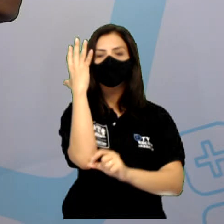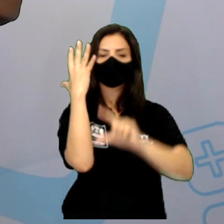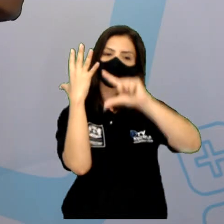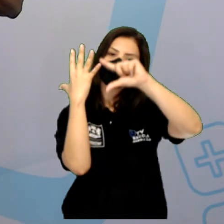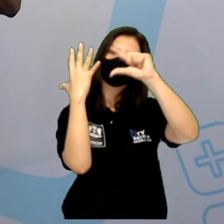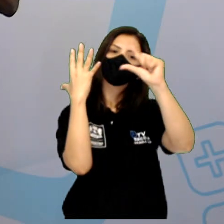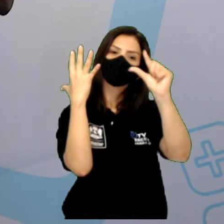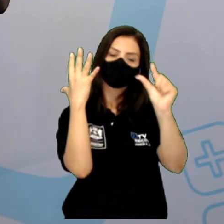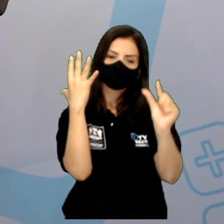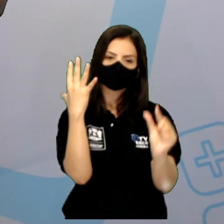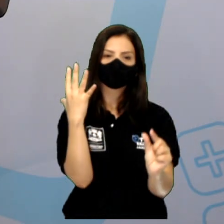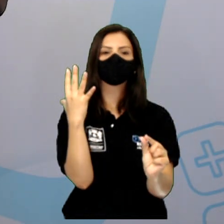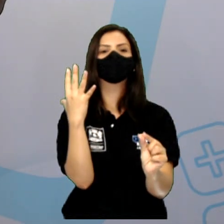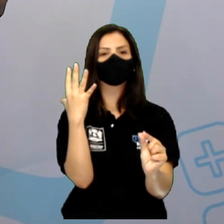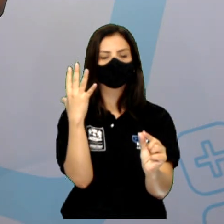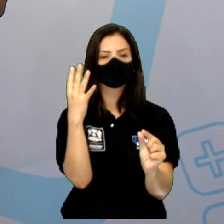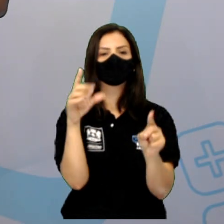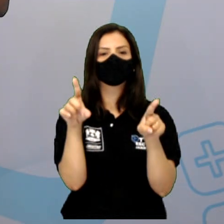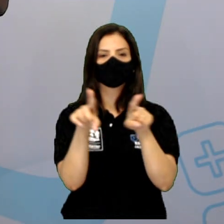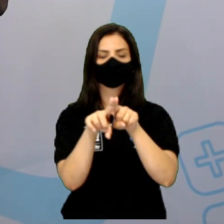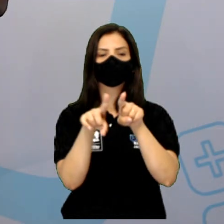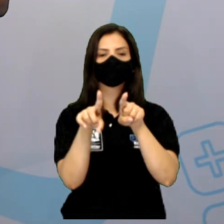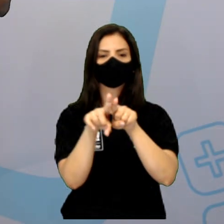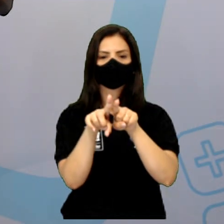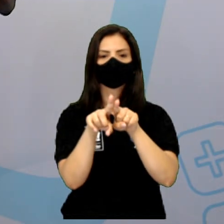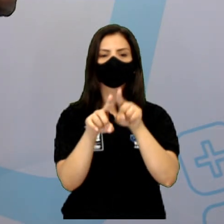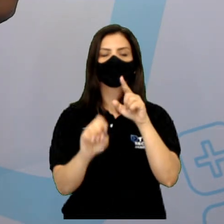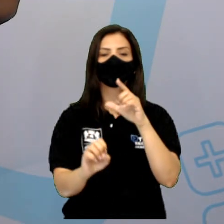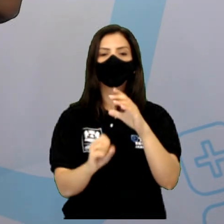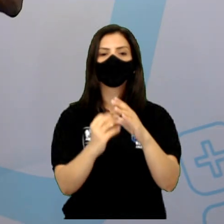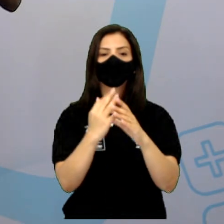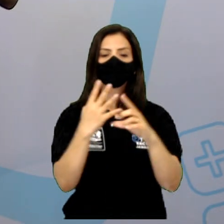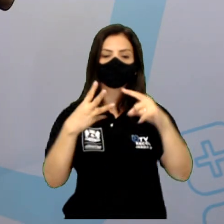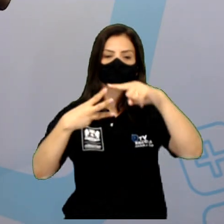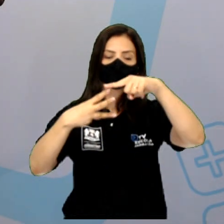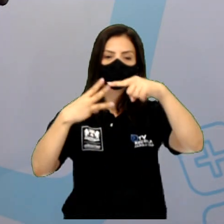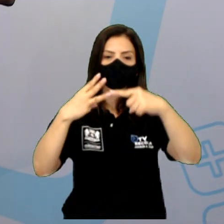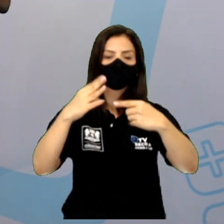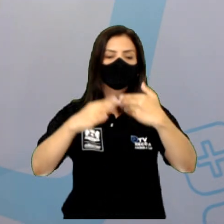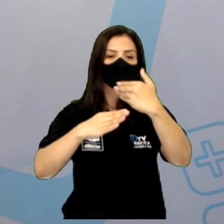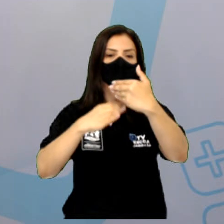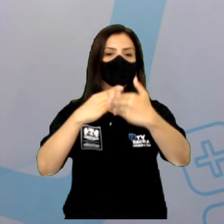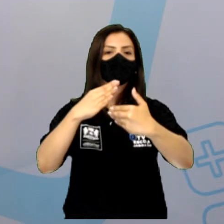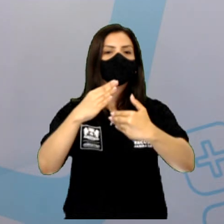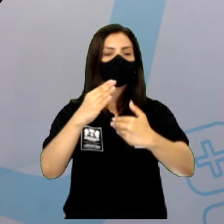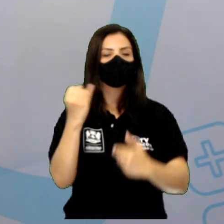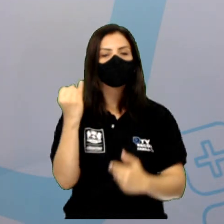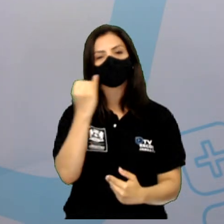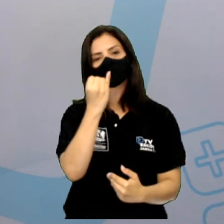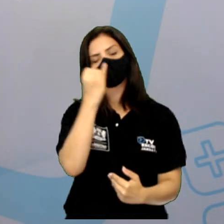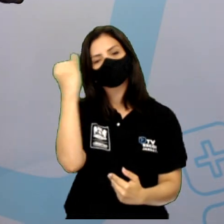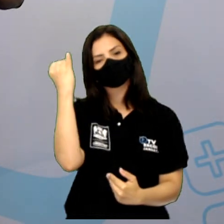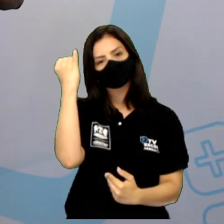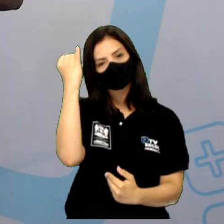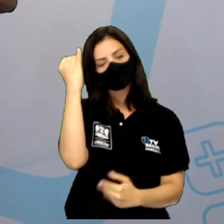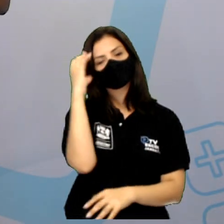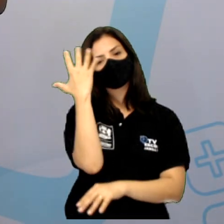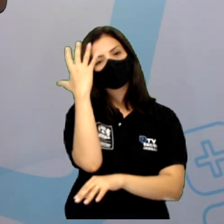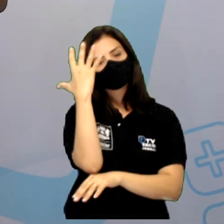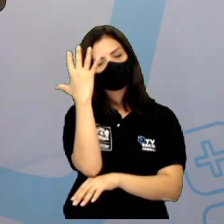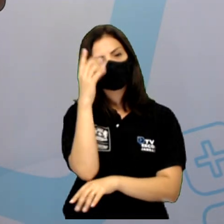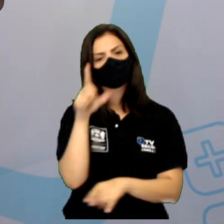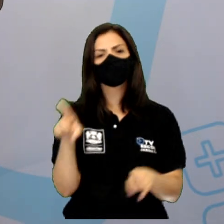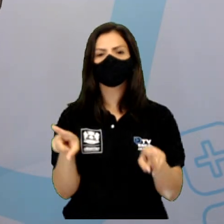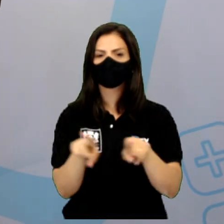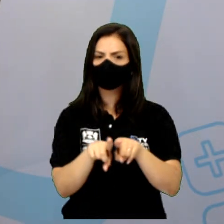da planta e nela acontece três processos muito importantes, tanto para as plantas, como